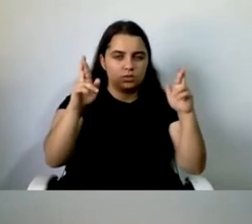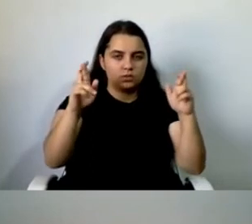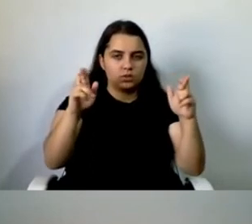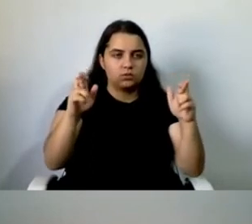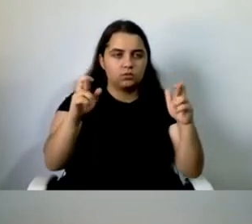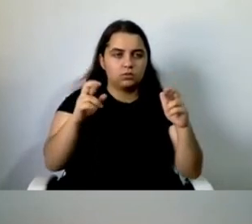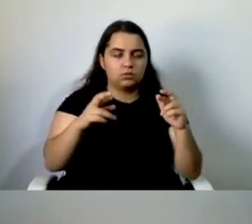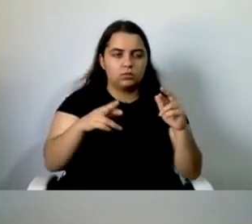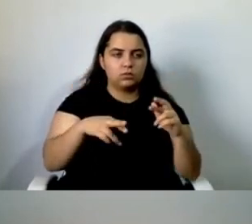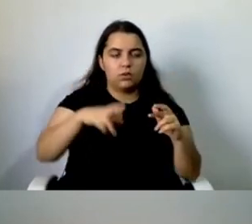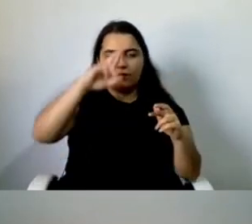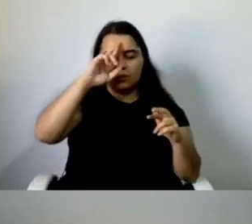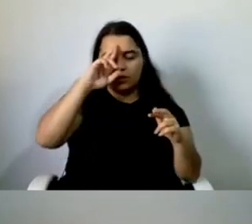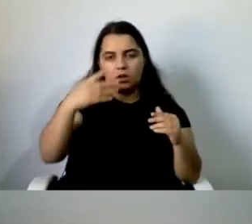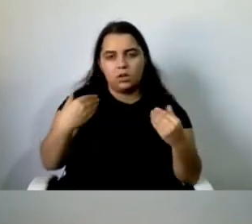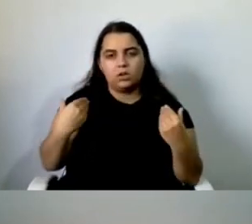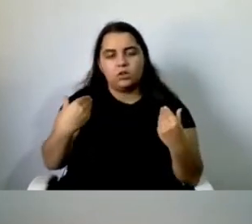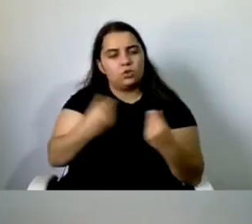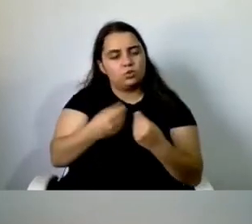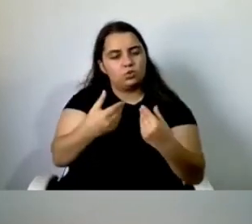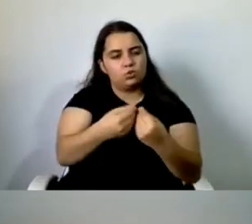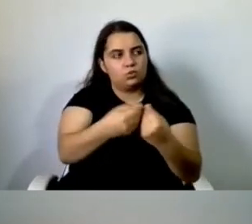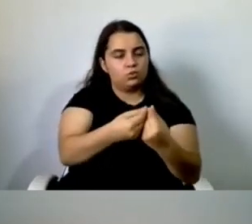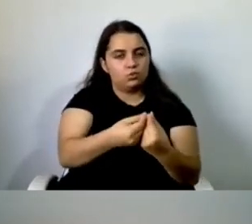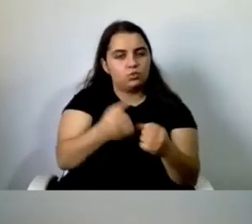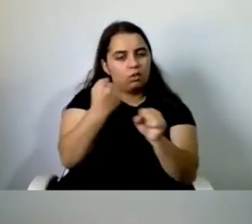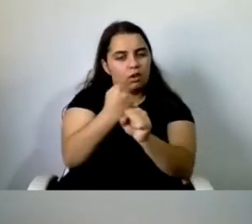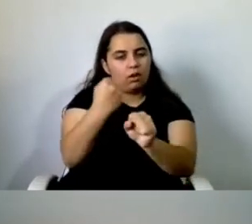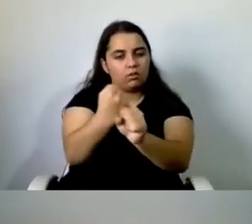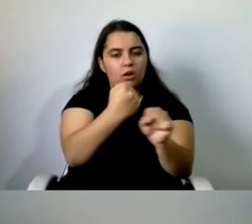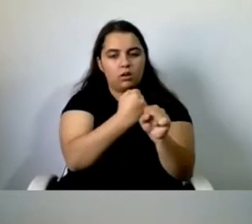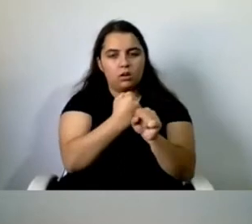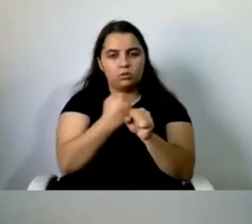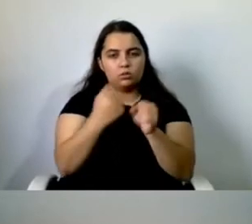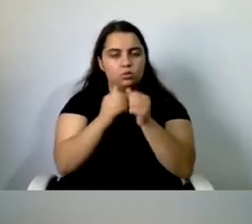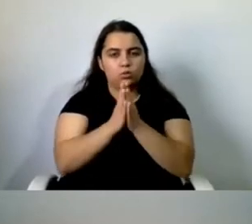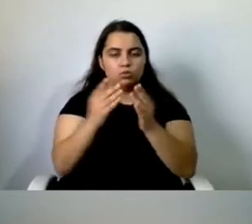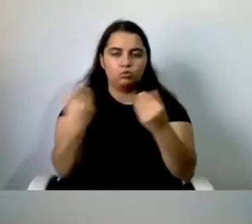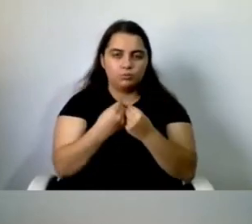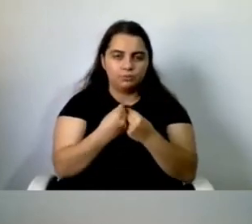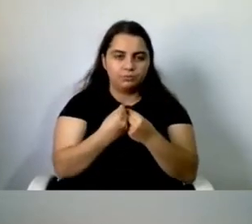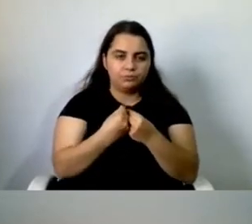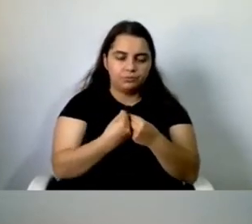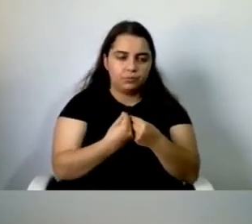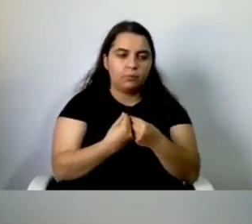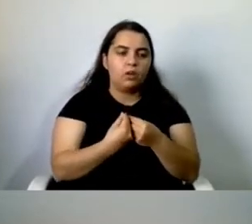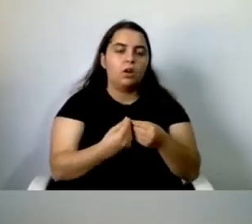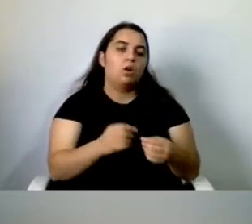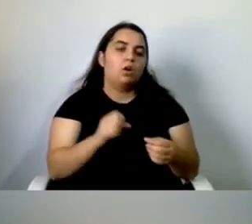me adianta muito estar aqui até que temos uma legislação